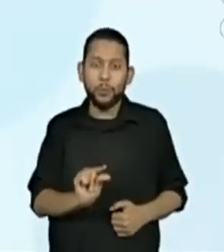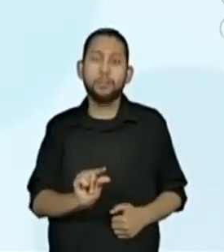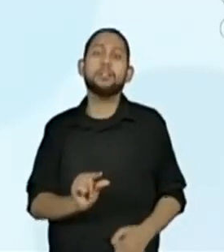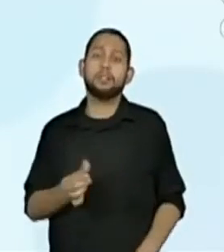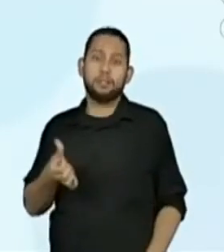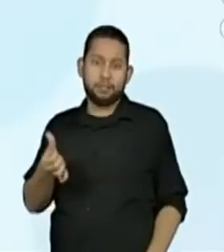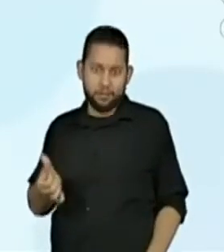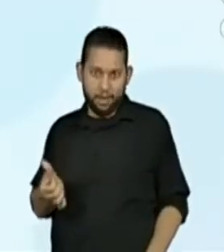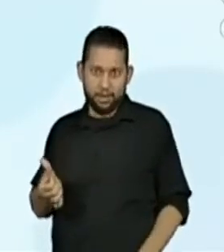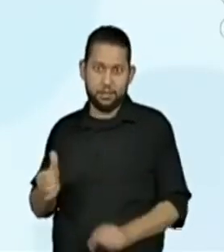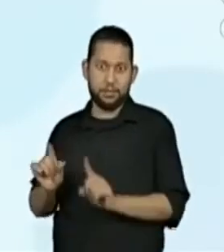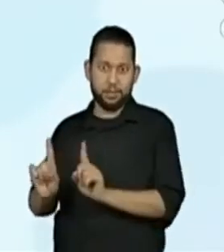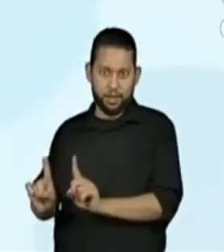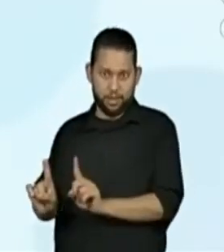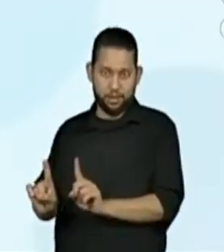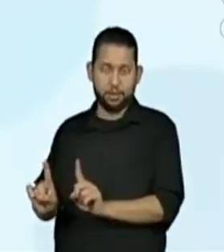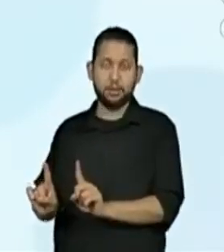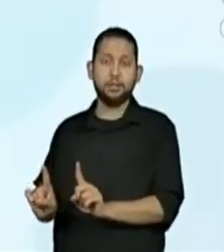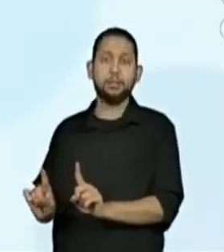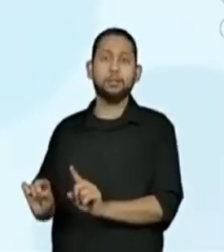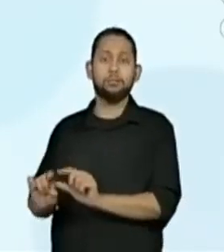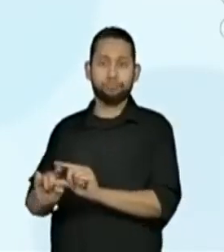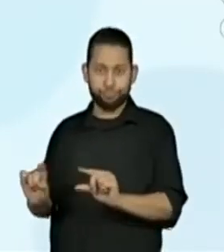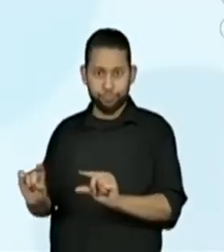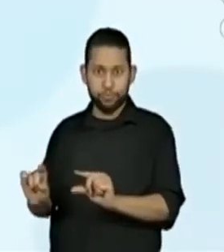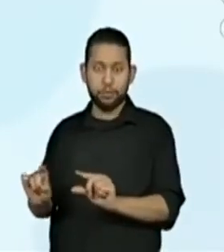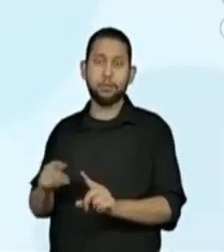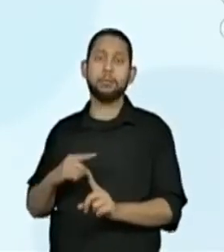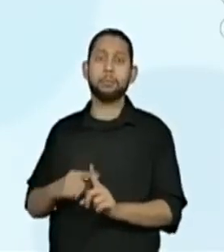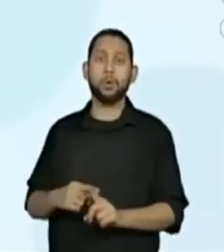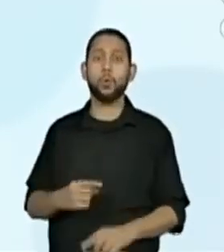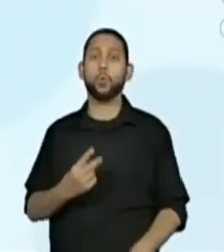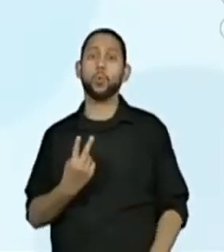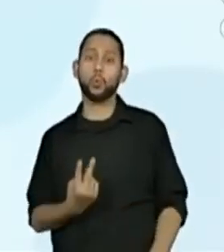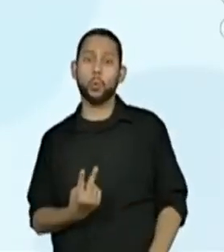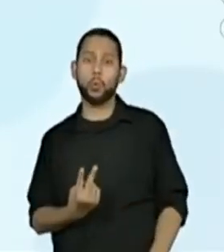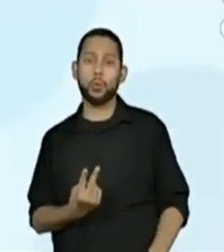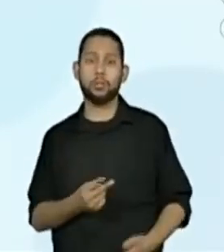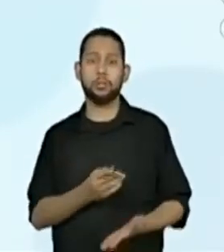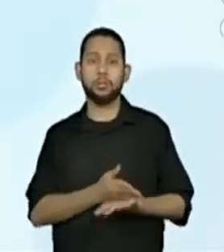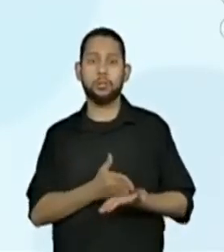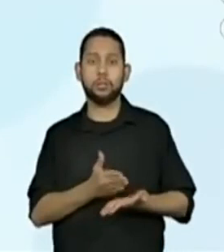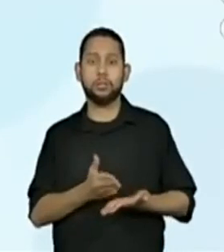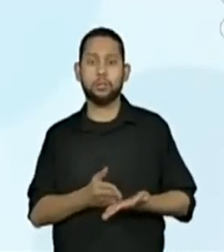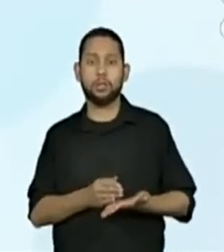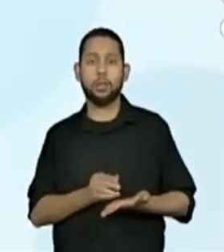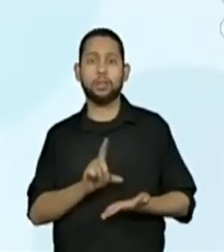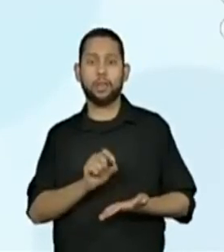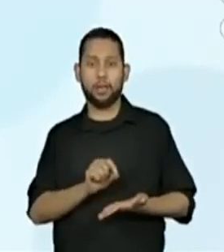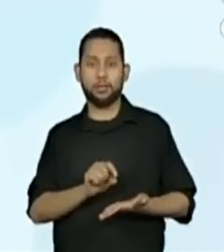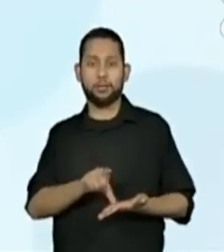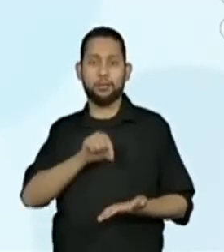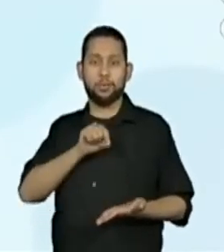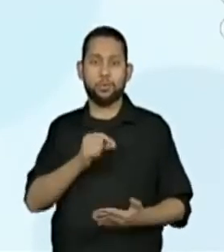E 2 décimos.